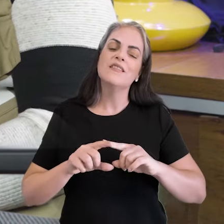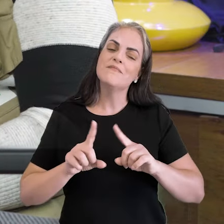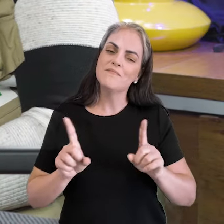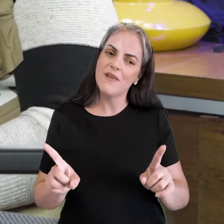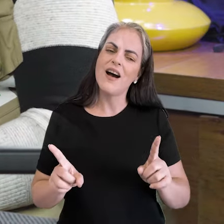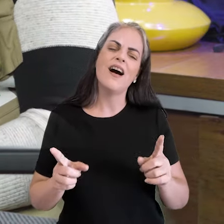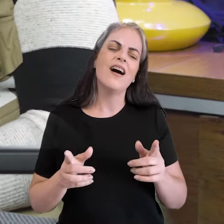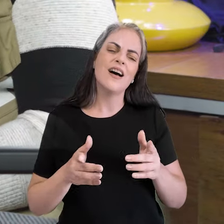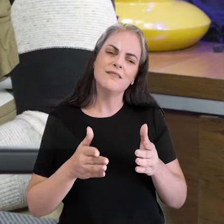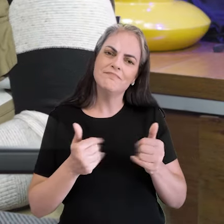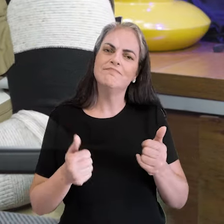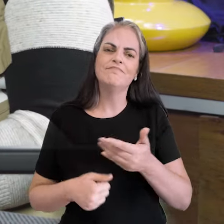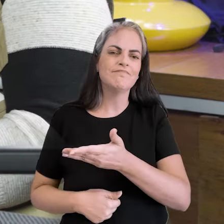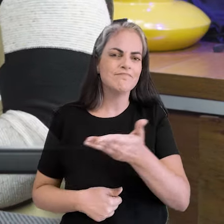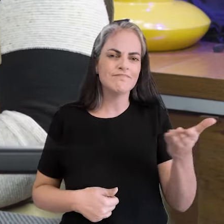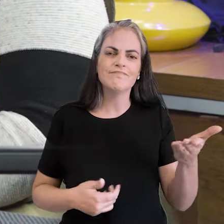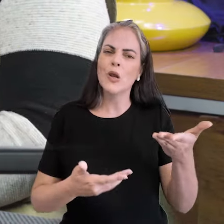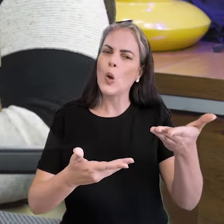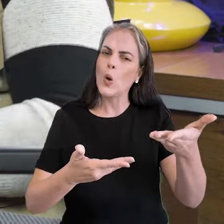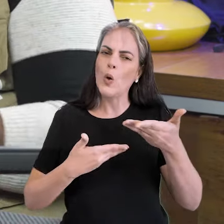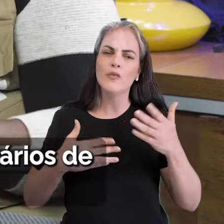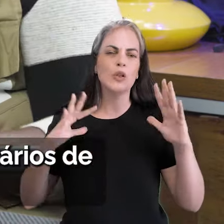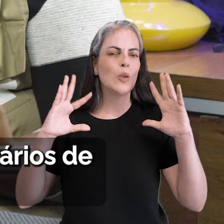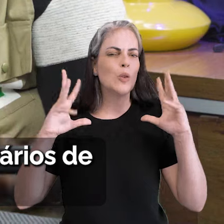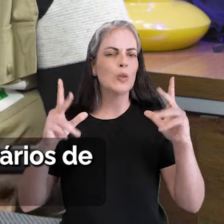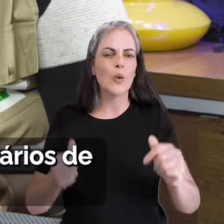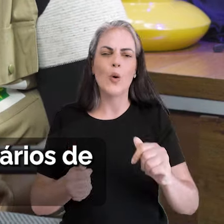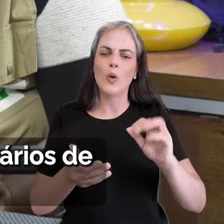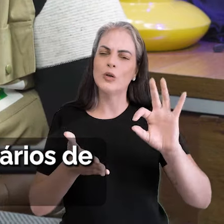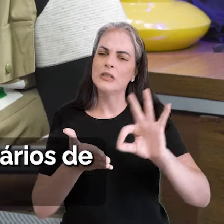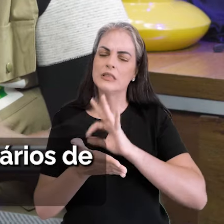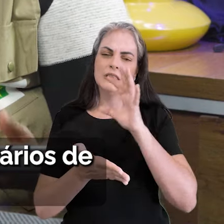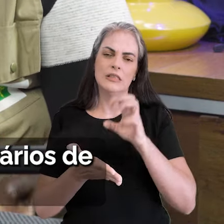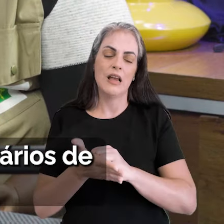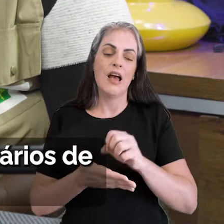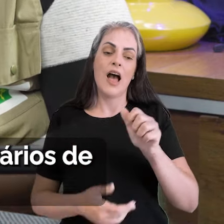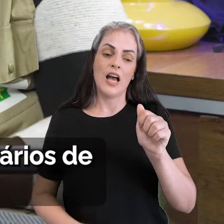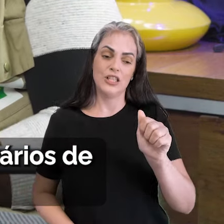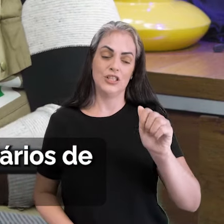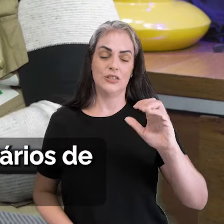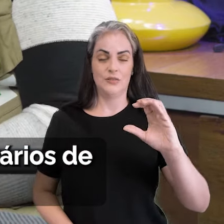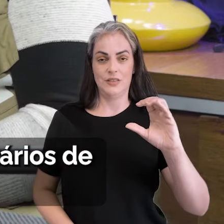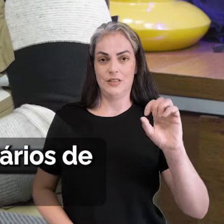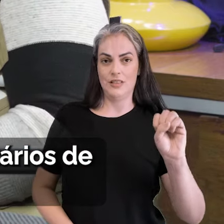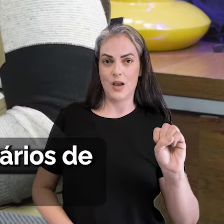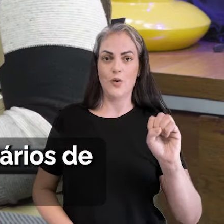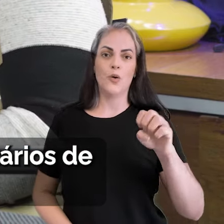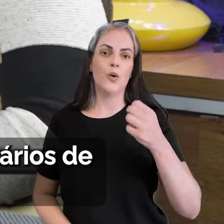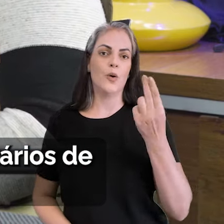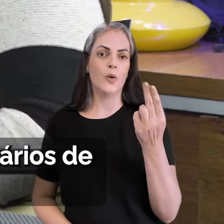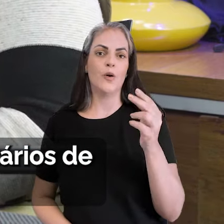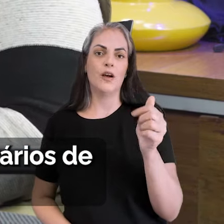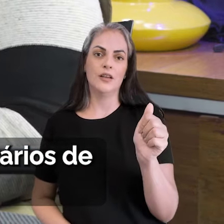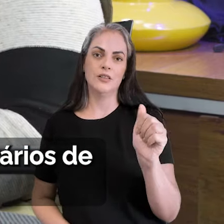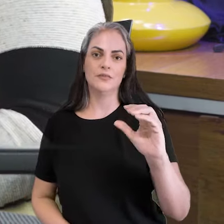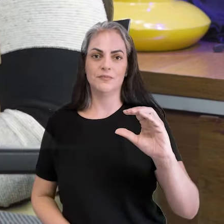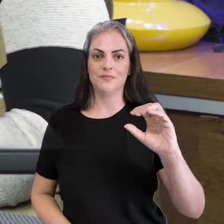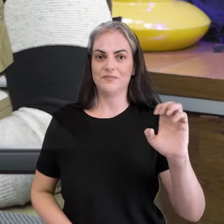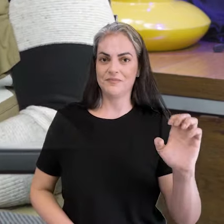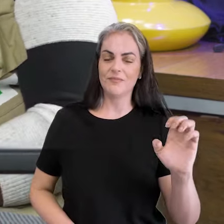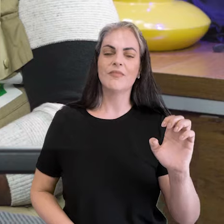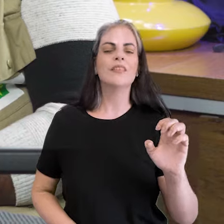Mas eu convido a todos os agentes de saúde, tanto agentes de endemias, tanto agentes comunitários de saúde,